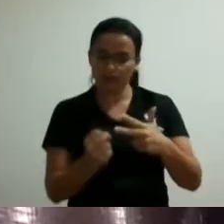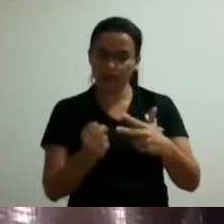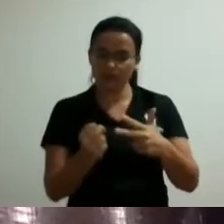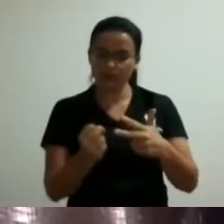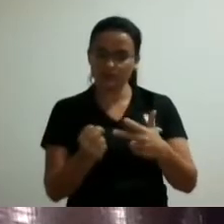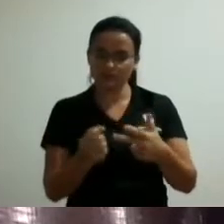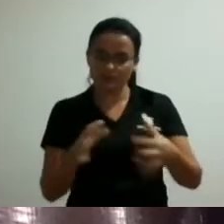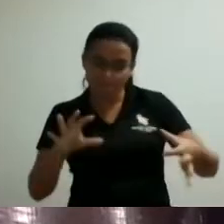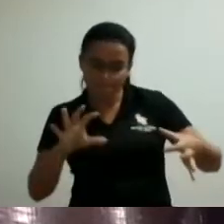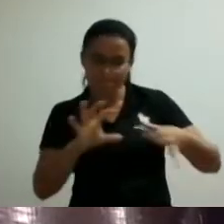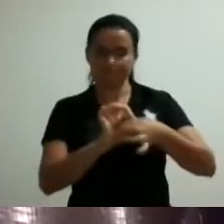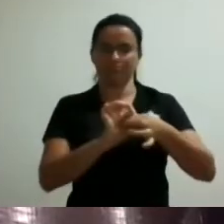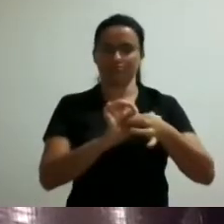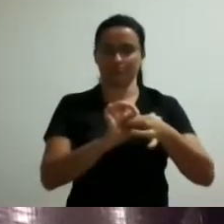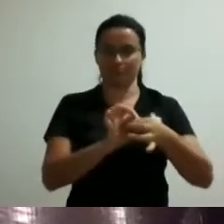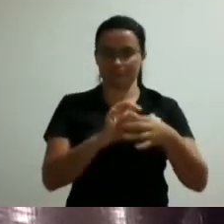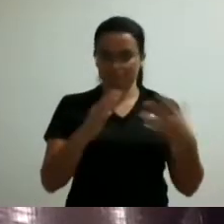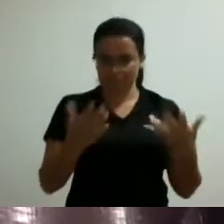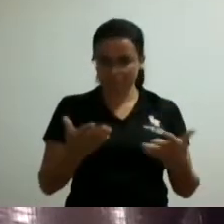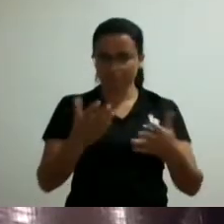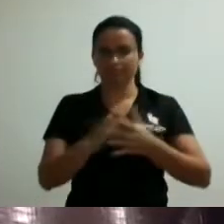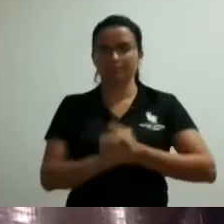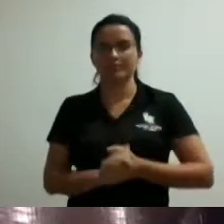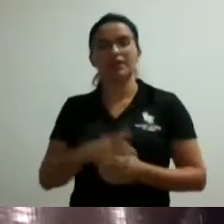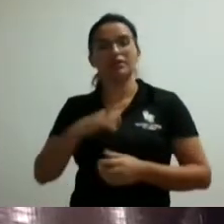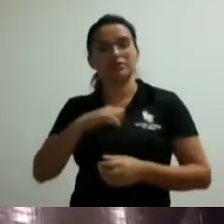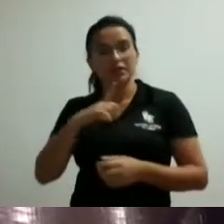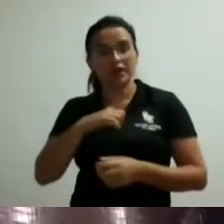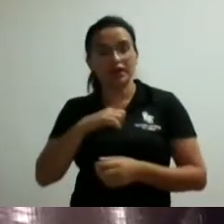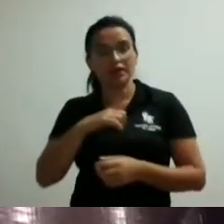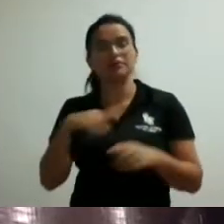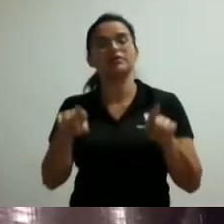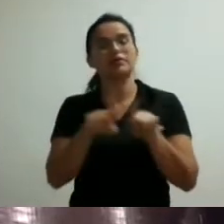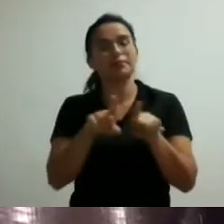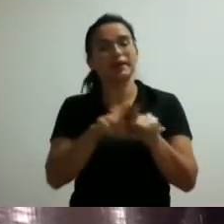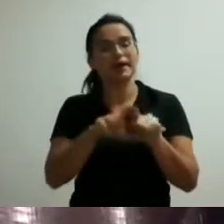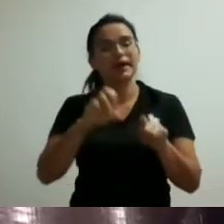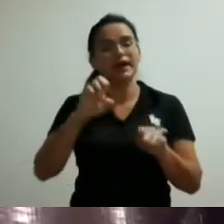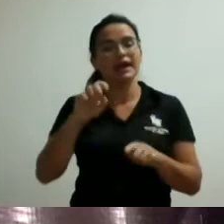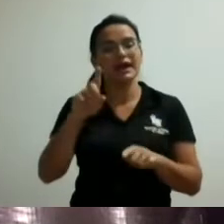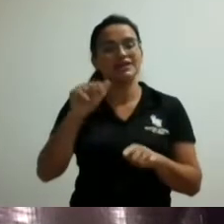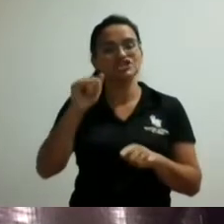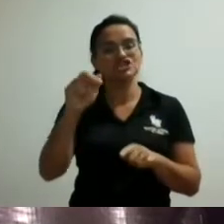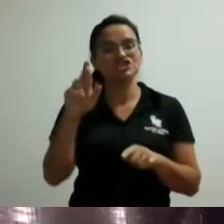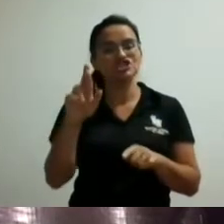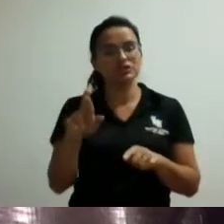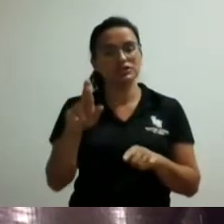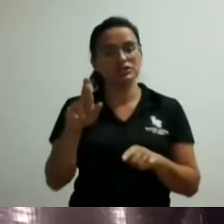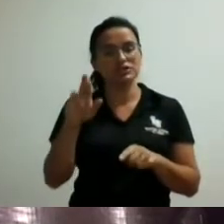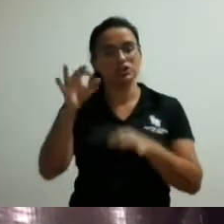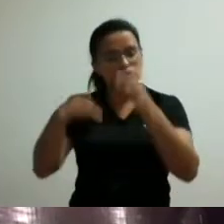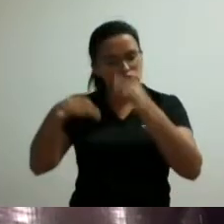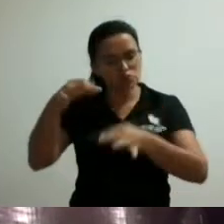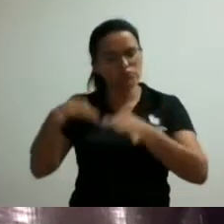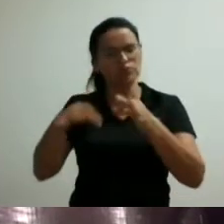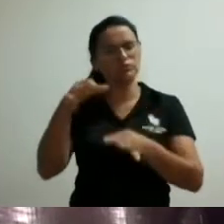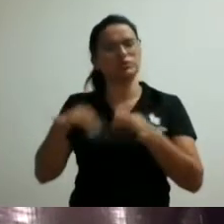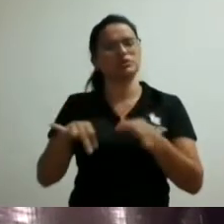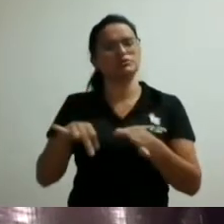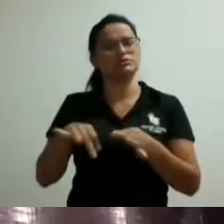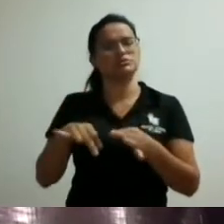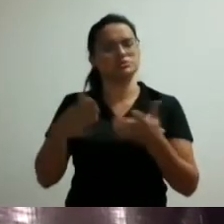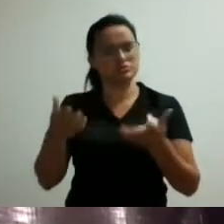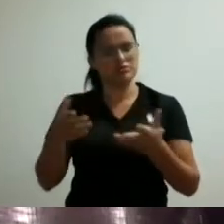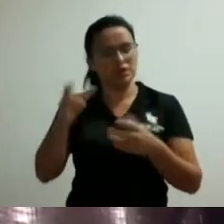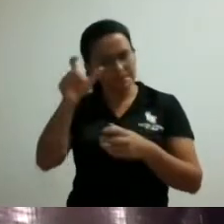interligam então nós temos aí por exemplo doutor Edir que esteve aqui com a gente um grande juiz pessoa idônea eu um dos